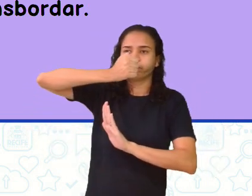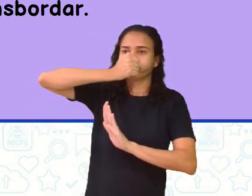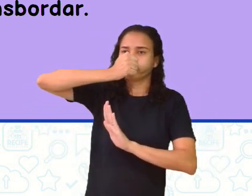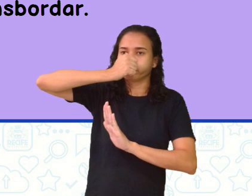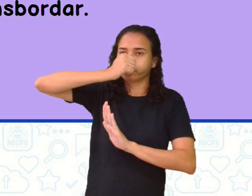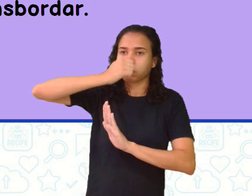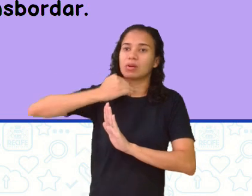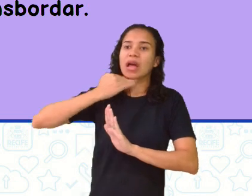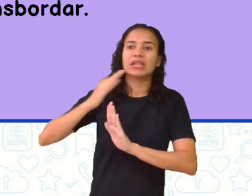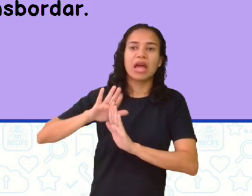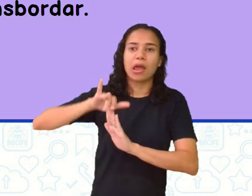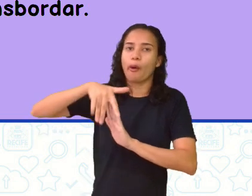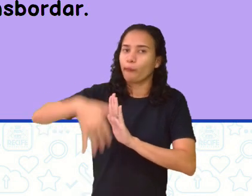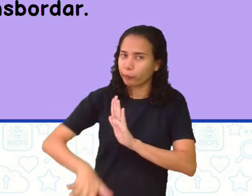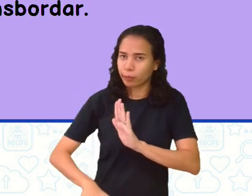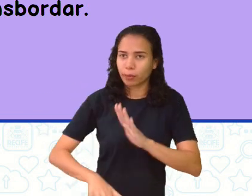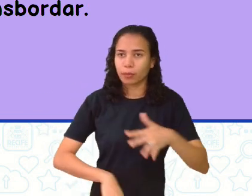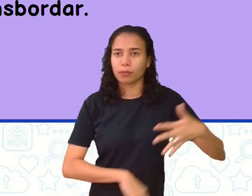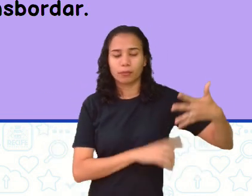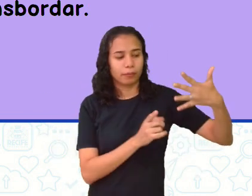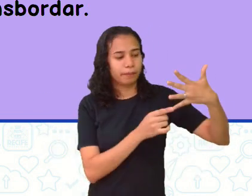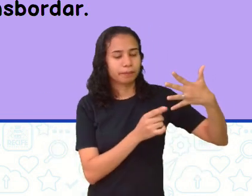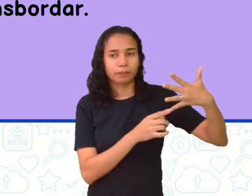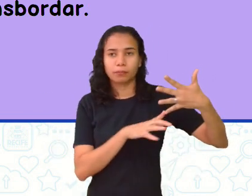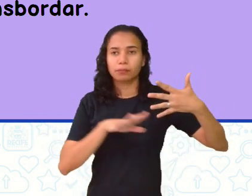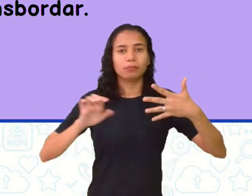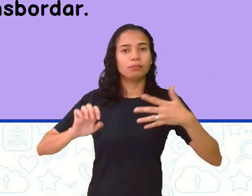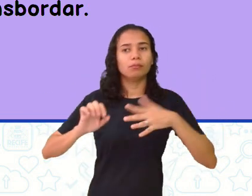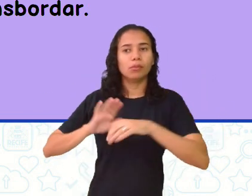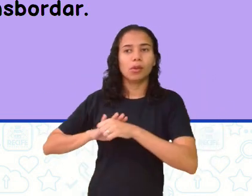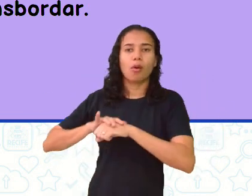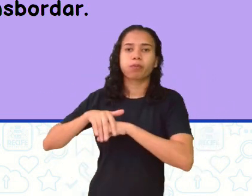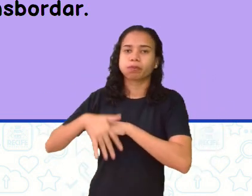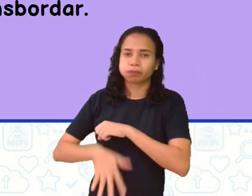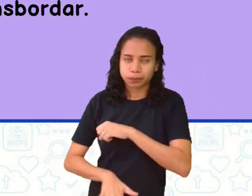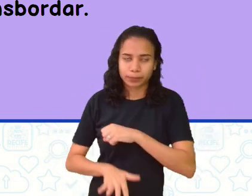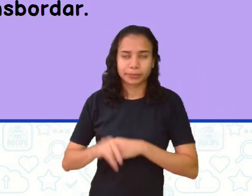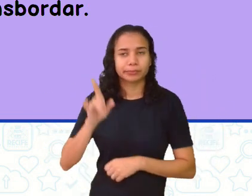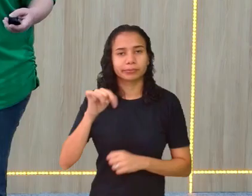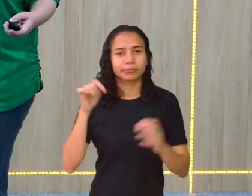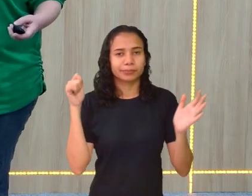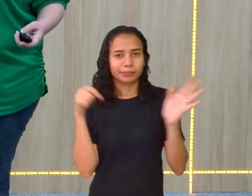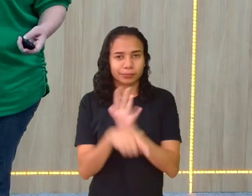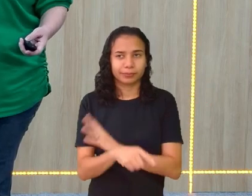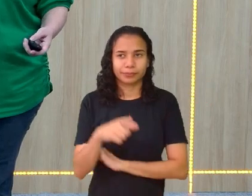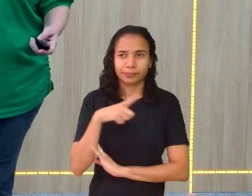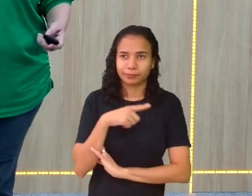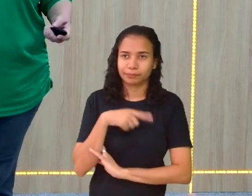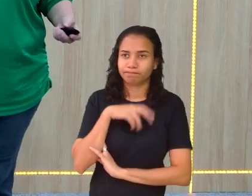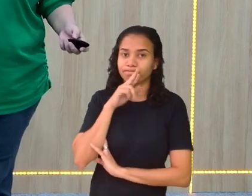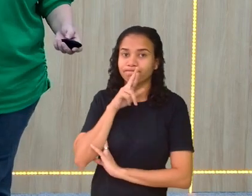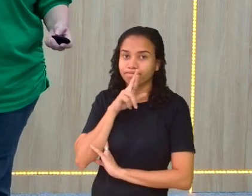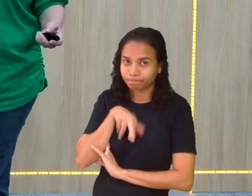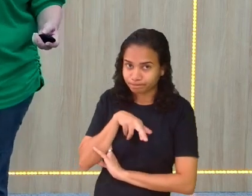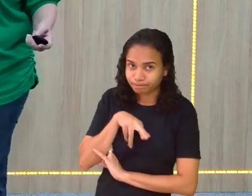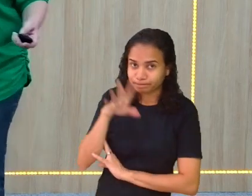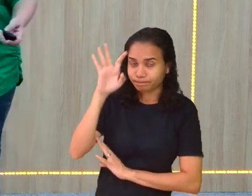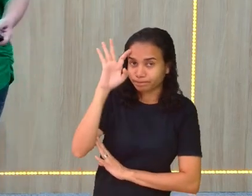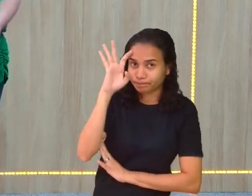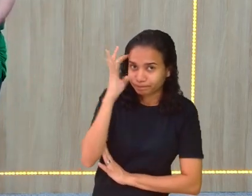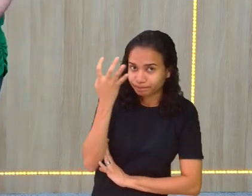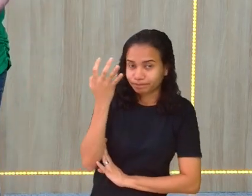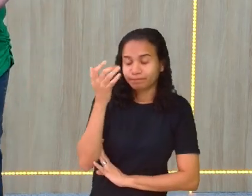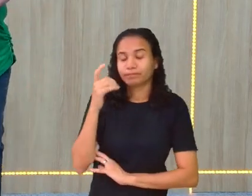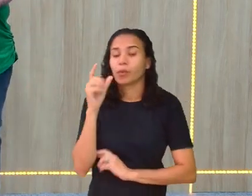cheia, sem transbordar. Ou ela vai transbordar? É essa questão que você tem que resolver